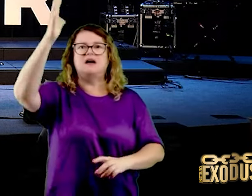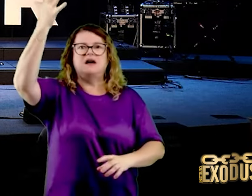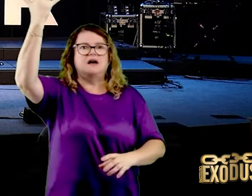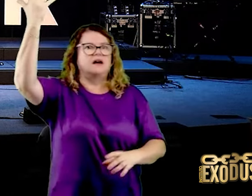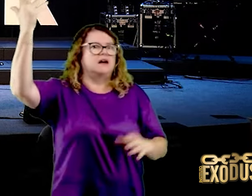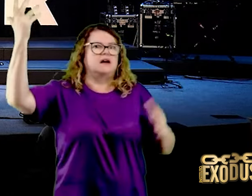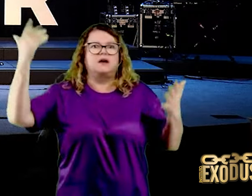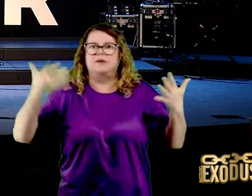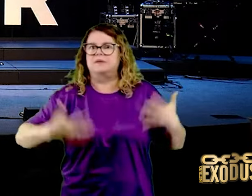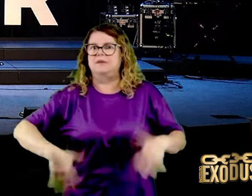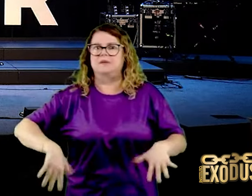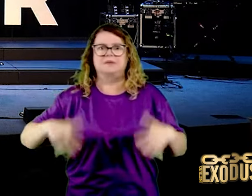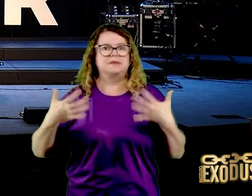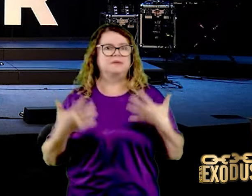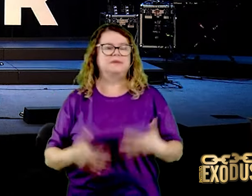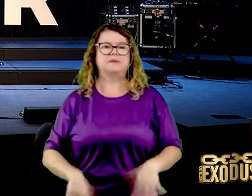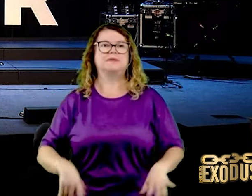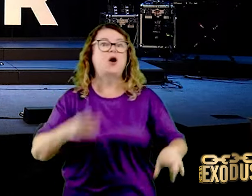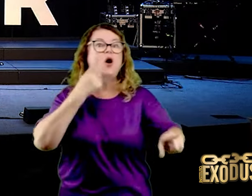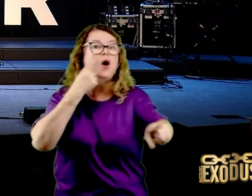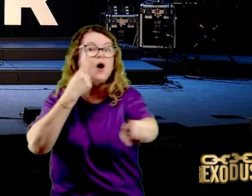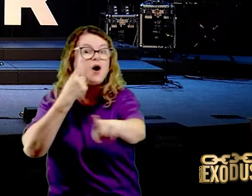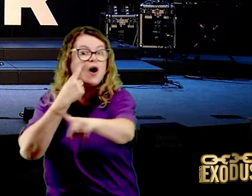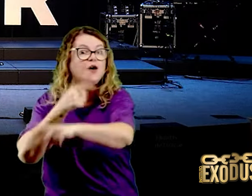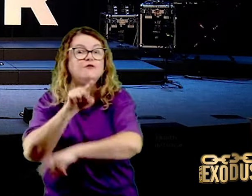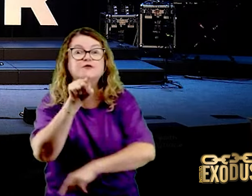Você pode surpreender o inimigo.